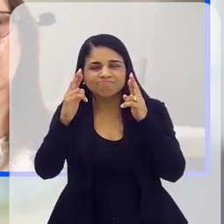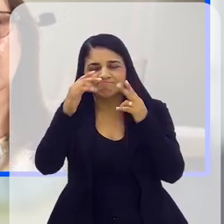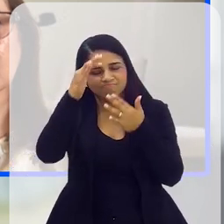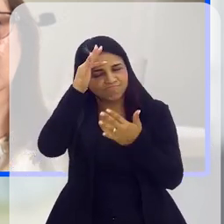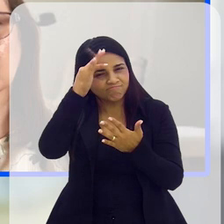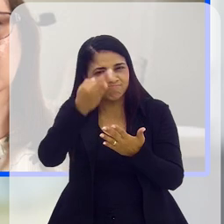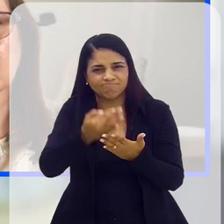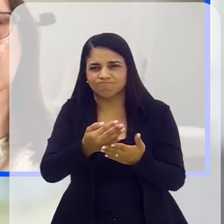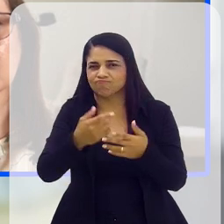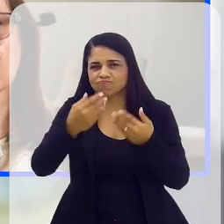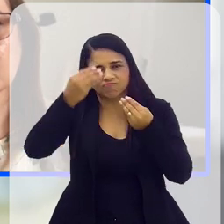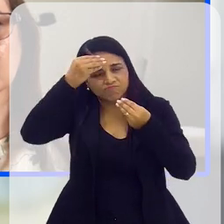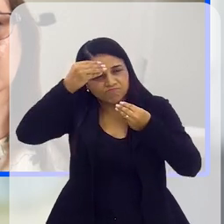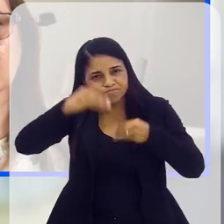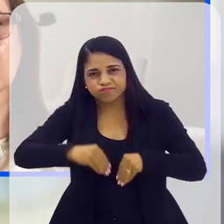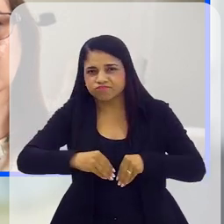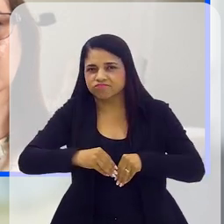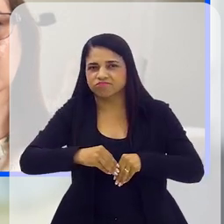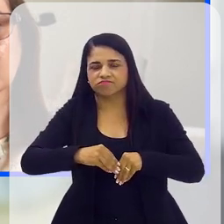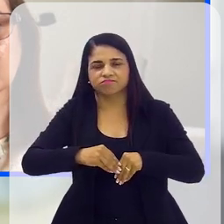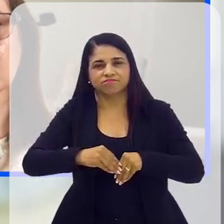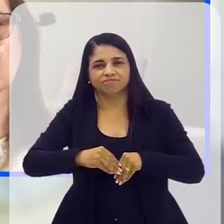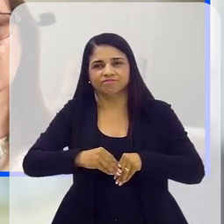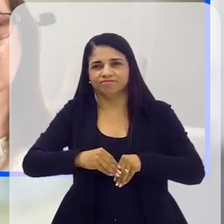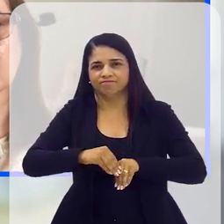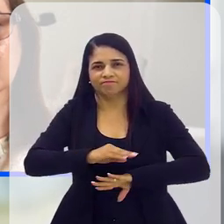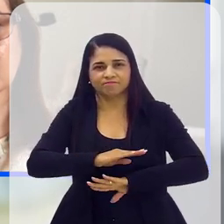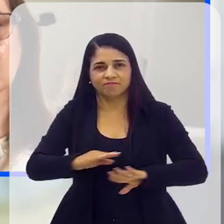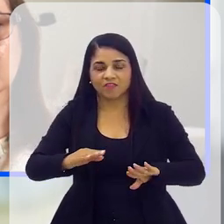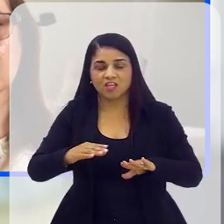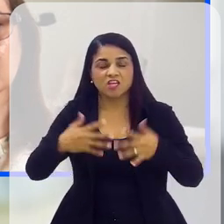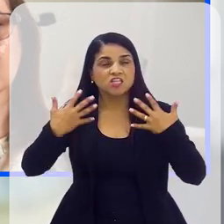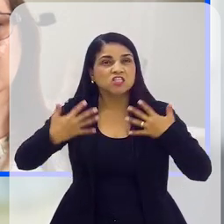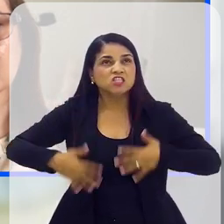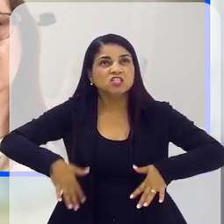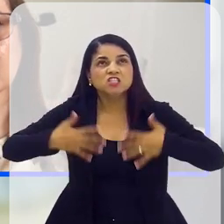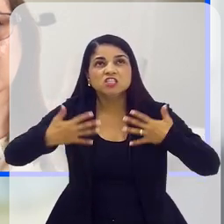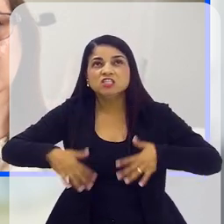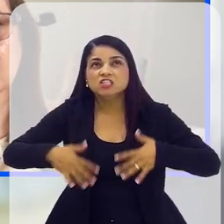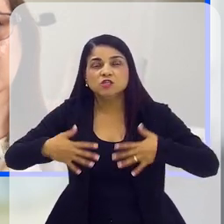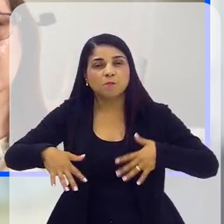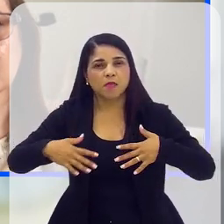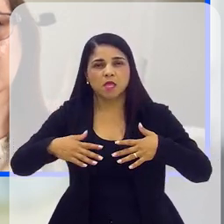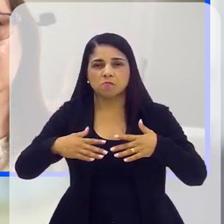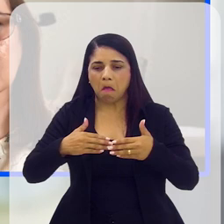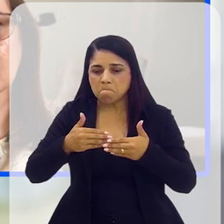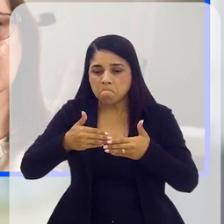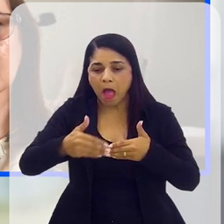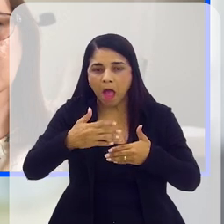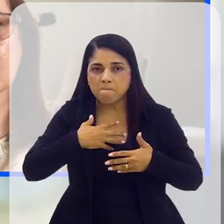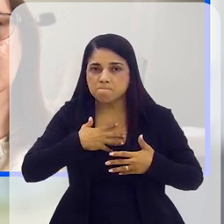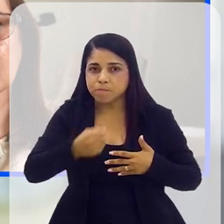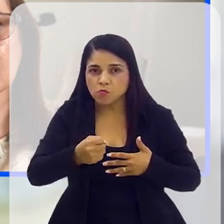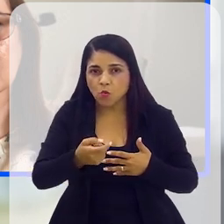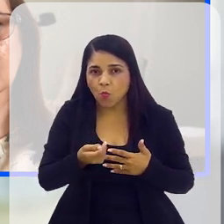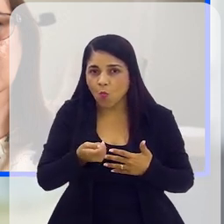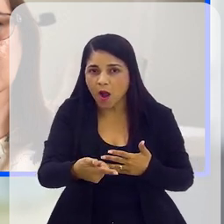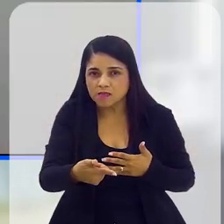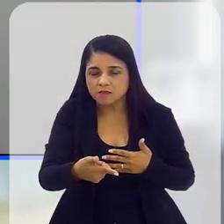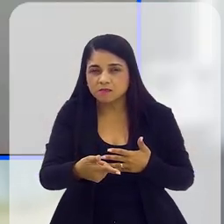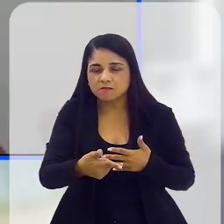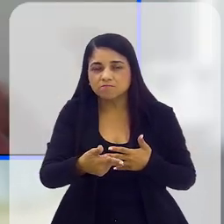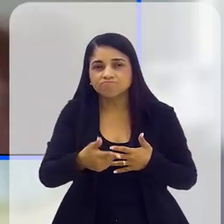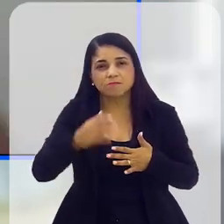e, principalmente, já chegando ao desespero, que é o último elo da cadeia do comportamento suicida, desesperança e desespero,